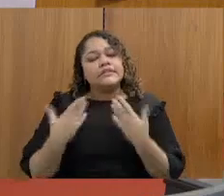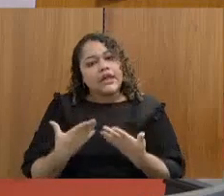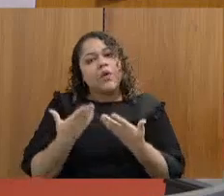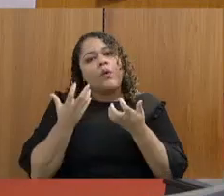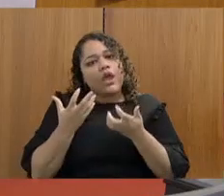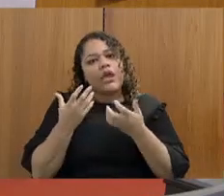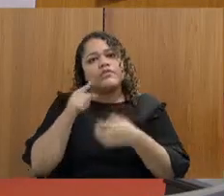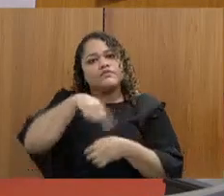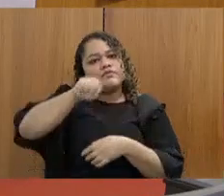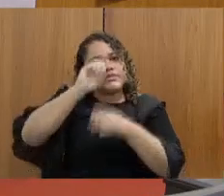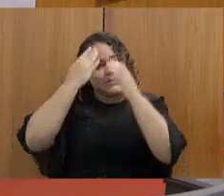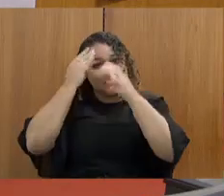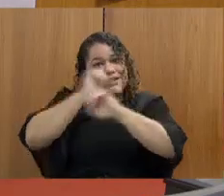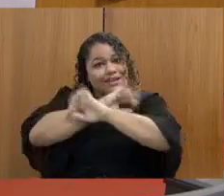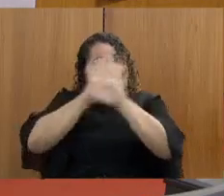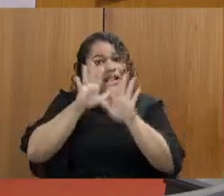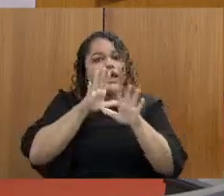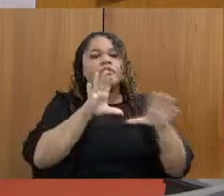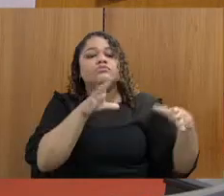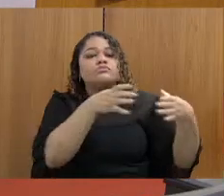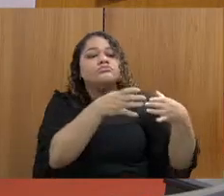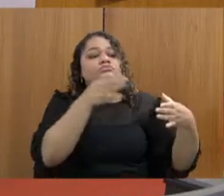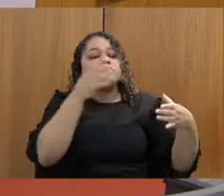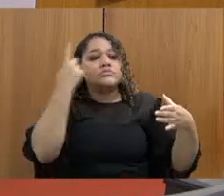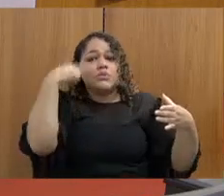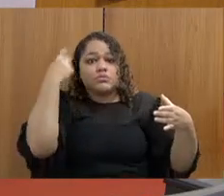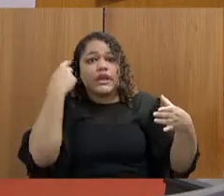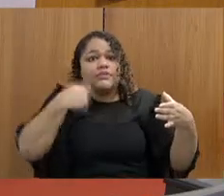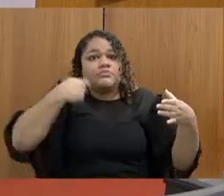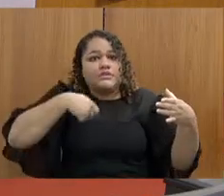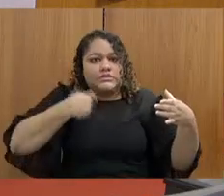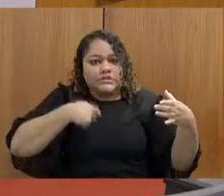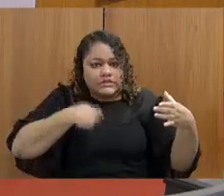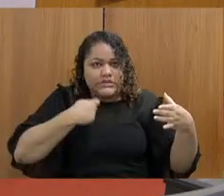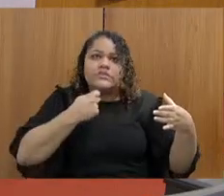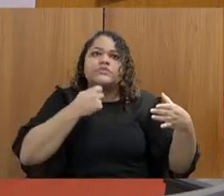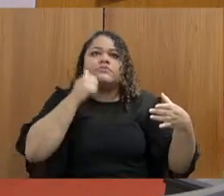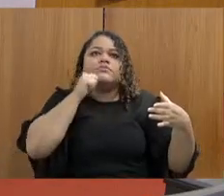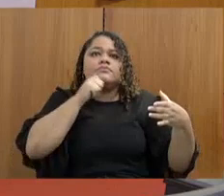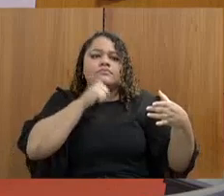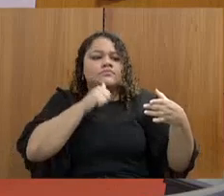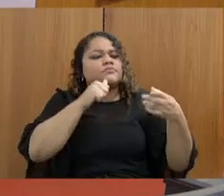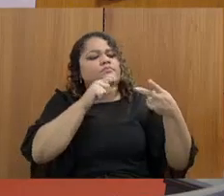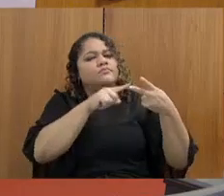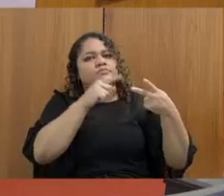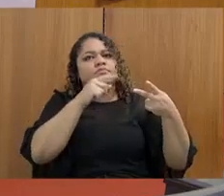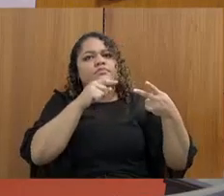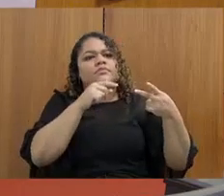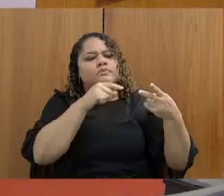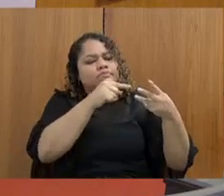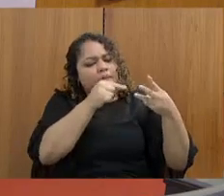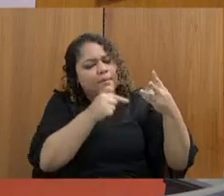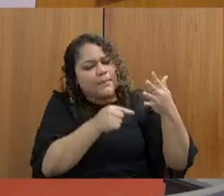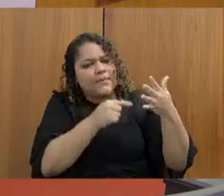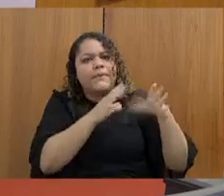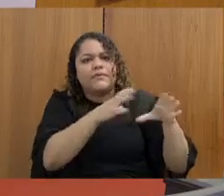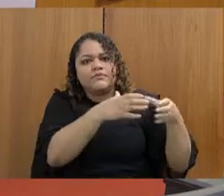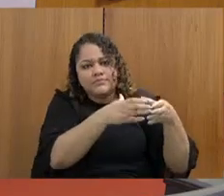para o conjunto de todos os deputados, deputado Abela Gonçalves, deputado Andréa de Jesus, deputado Coronel Sandro,